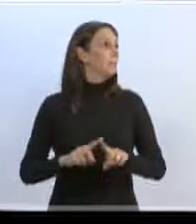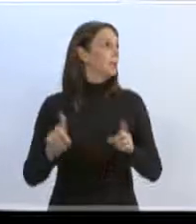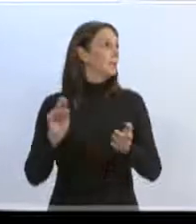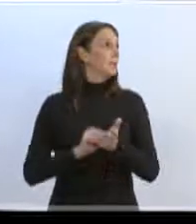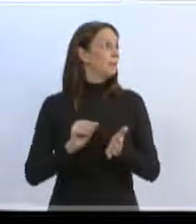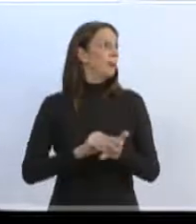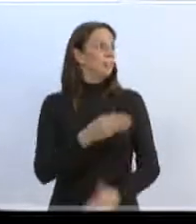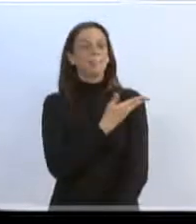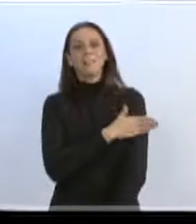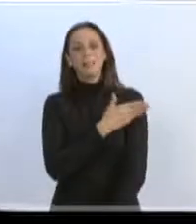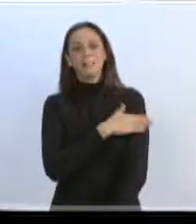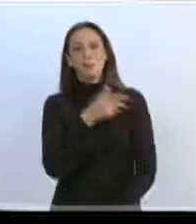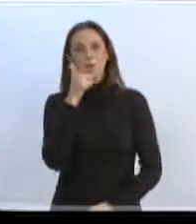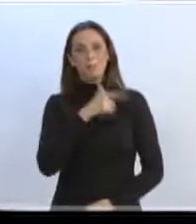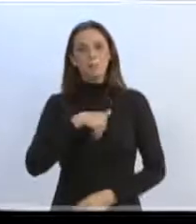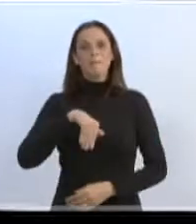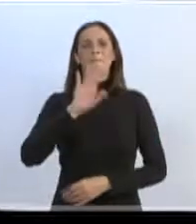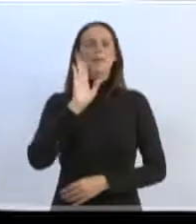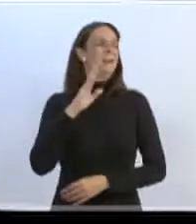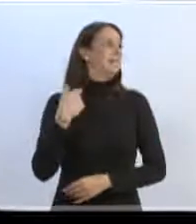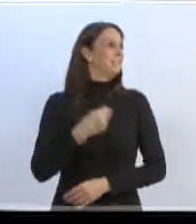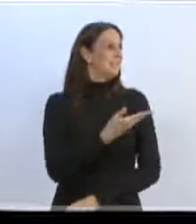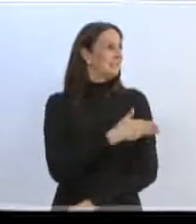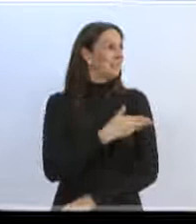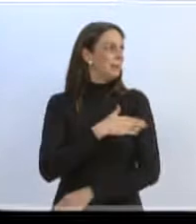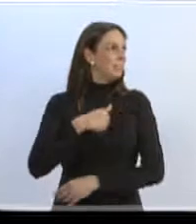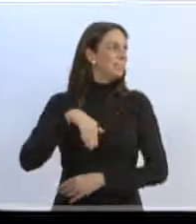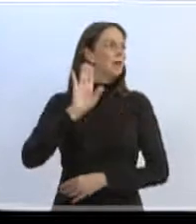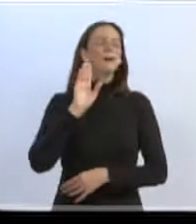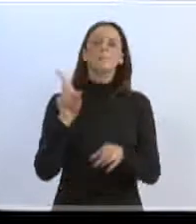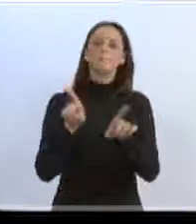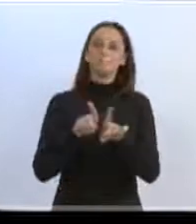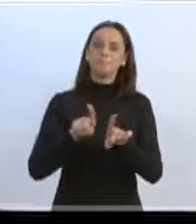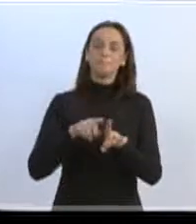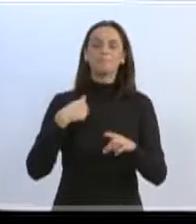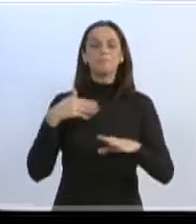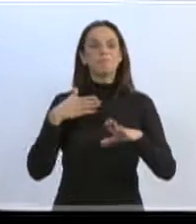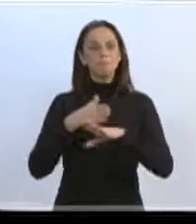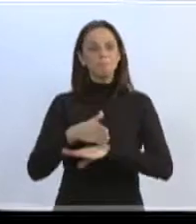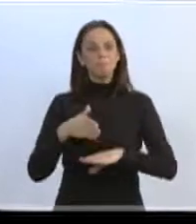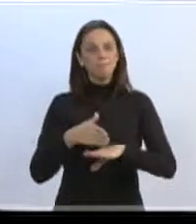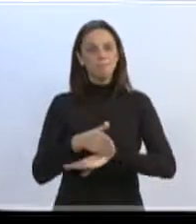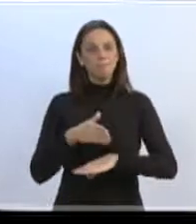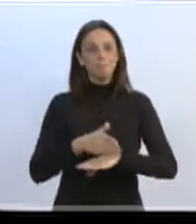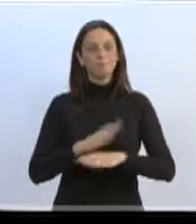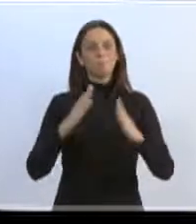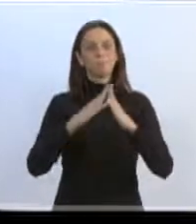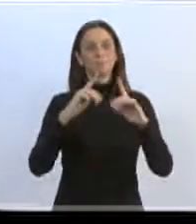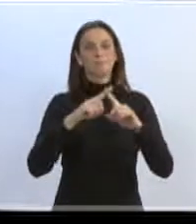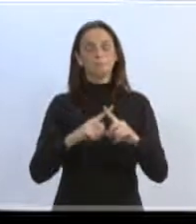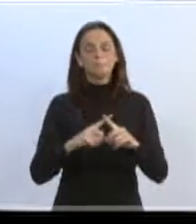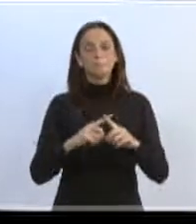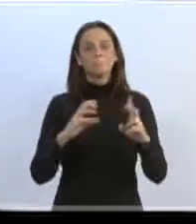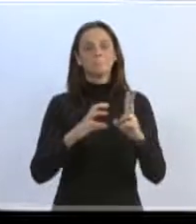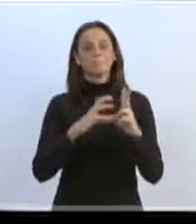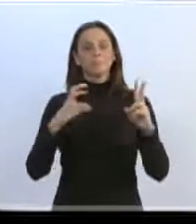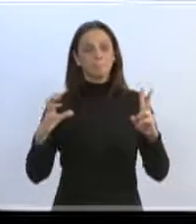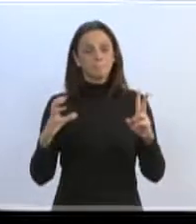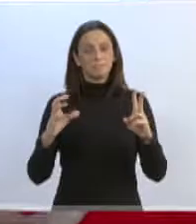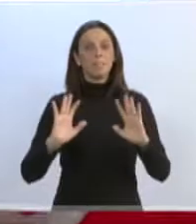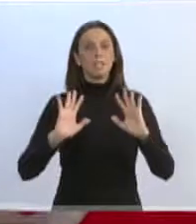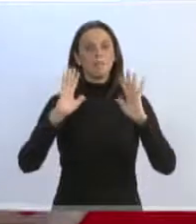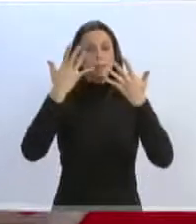acertar o alvo, treinar mais um pouquinho. E também estive aí na Capela São Pedro, na Velha Grande, na tradicional